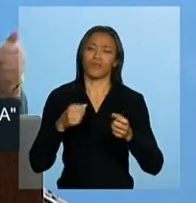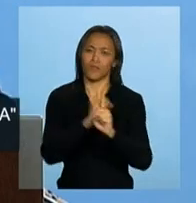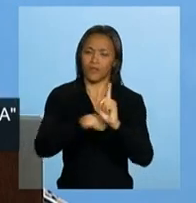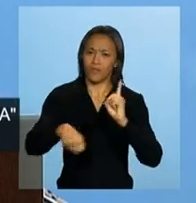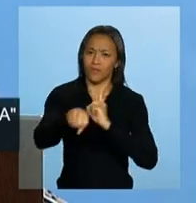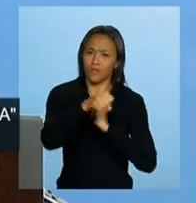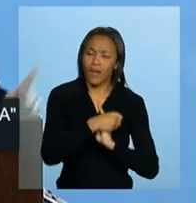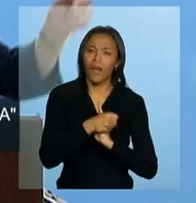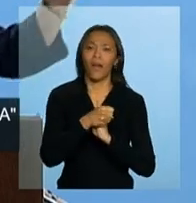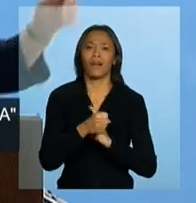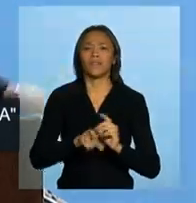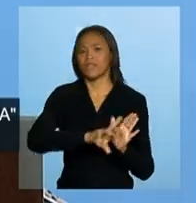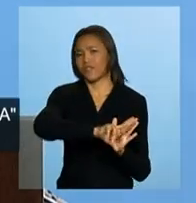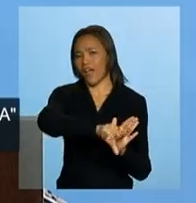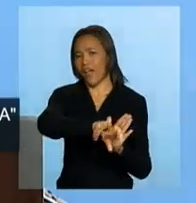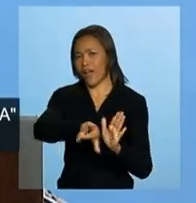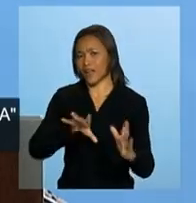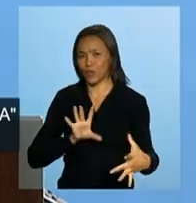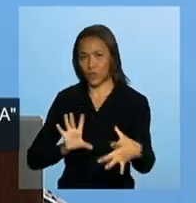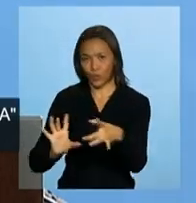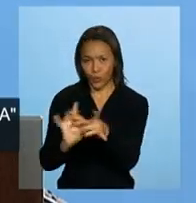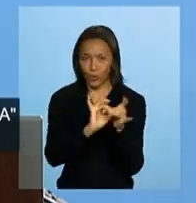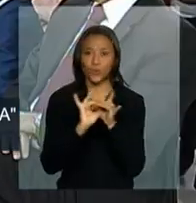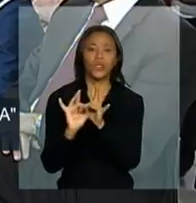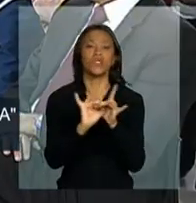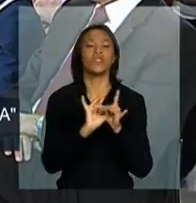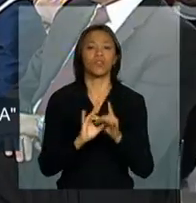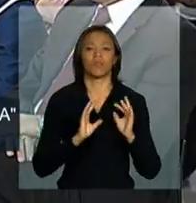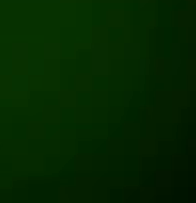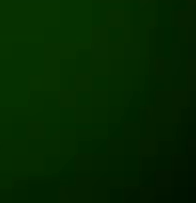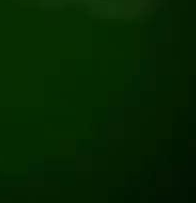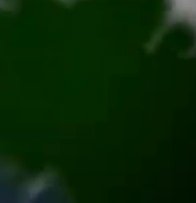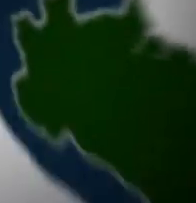das diferentes União dos Moradores.